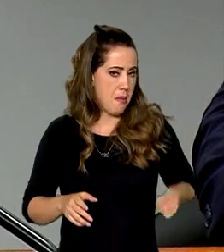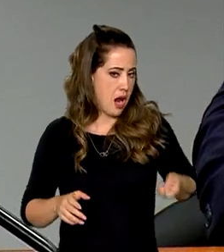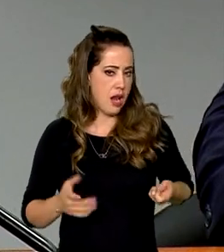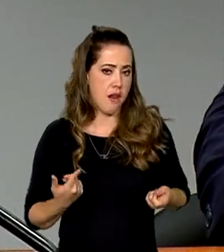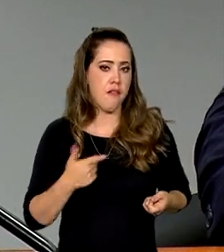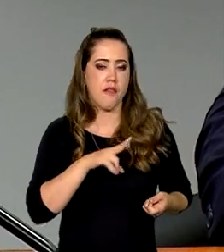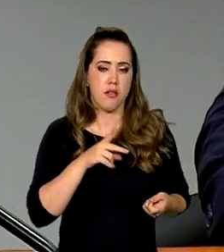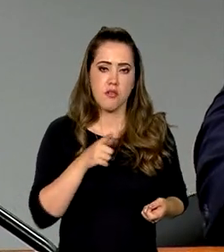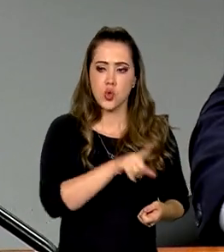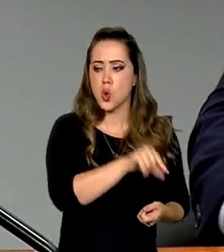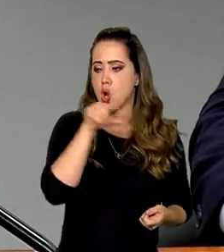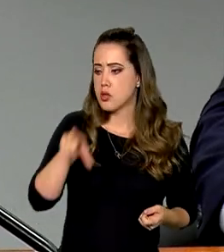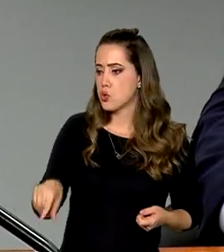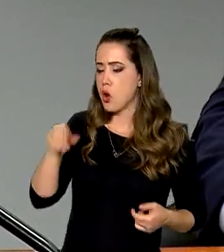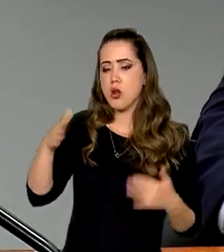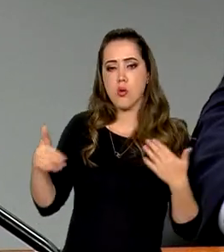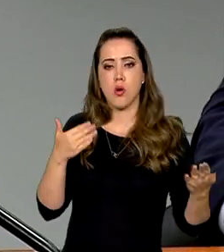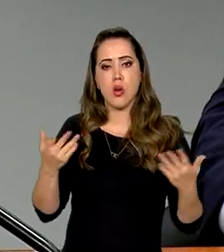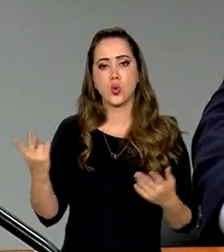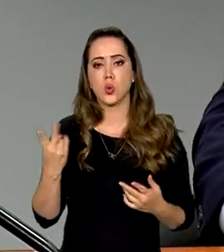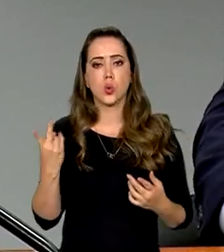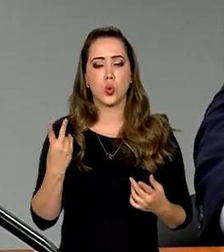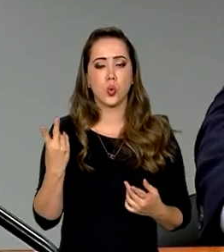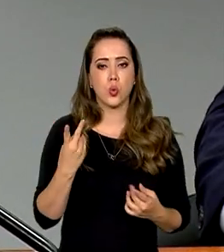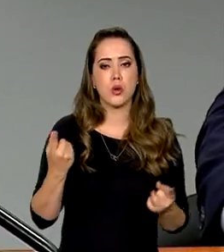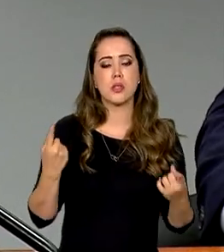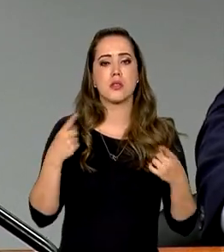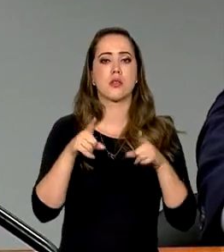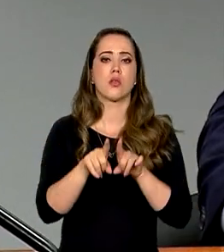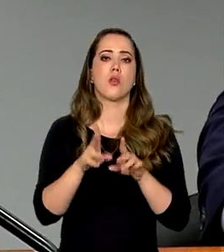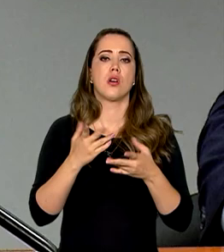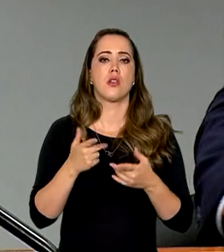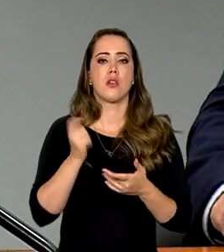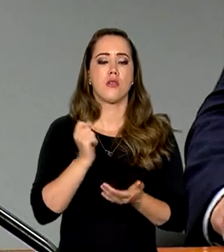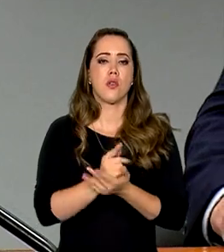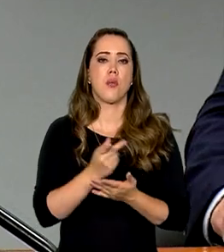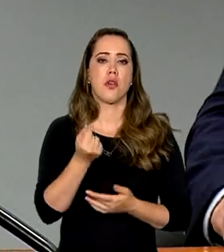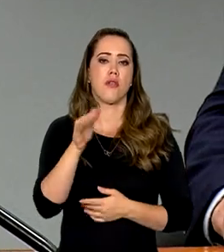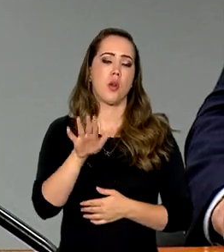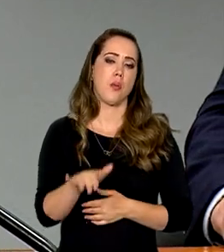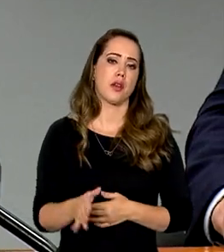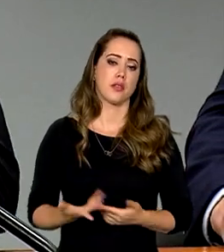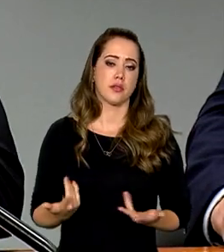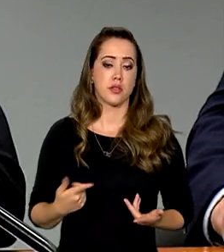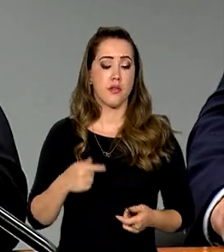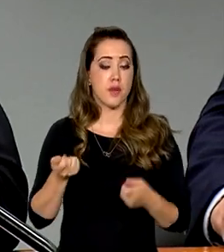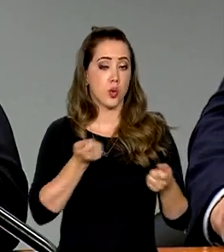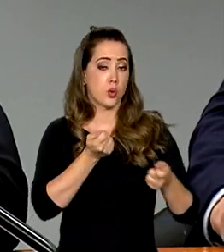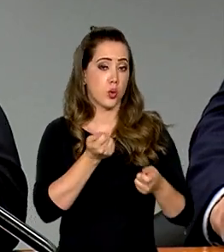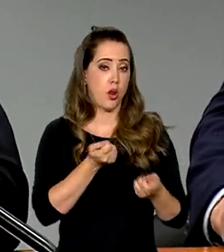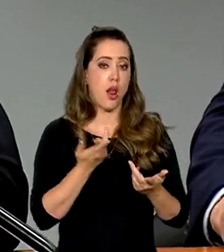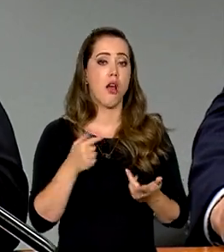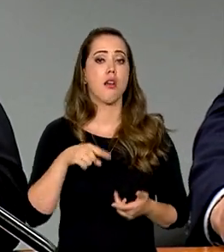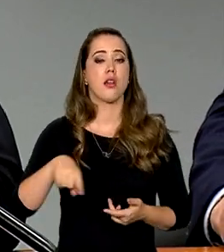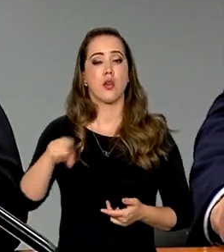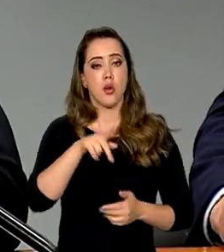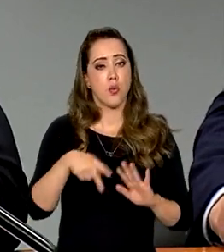naquela outra. Se tem duas incondições iguais, no mesmo horário, ele vai comprar onde for mais barato. Quem vai regular o mercado vai ser o mercado. Obrigado.